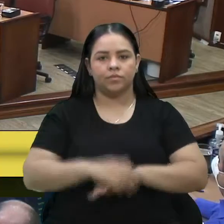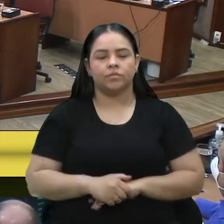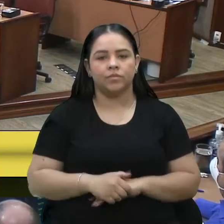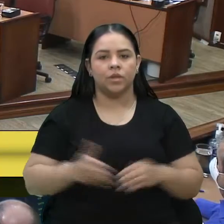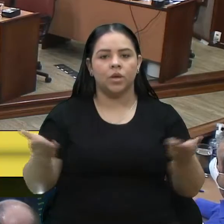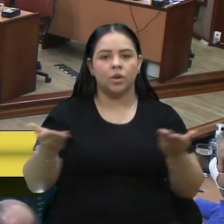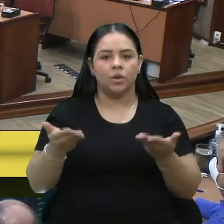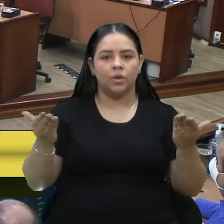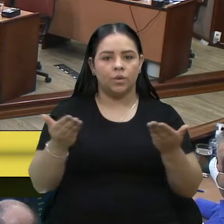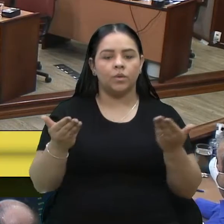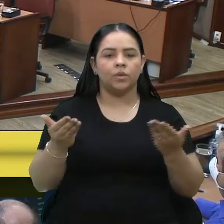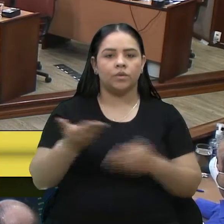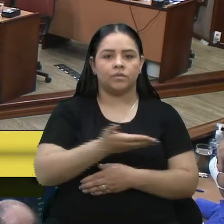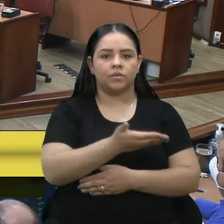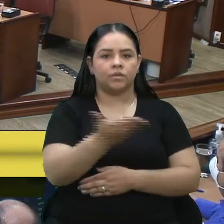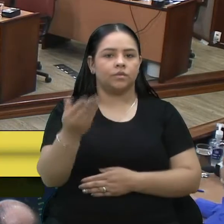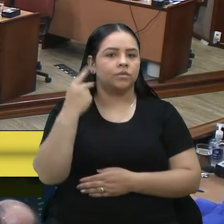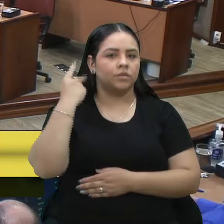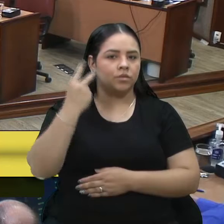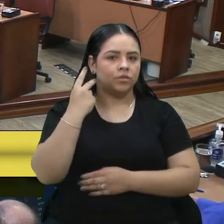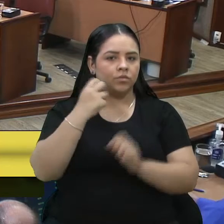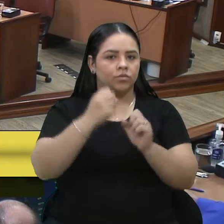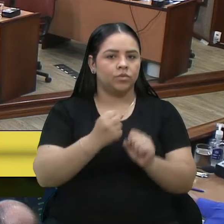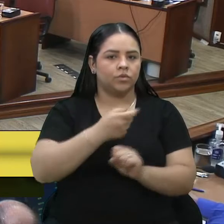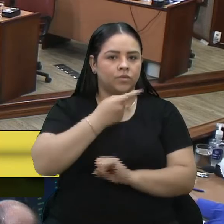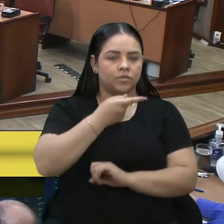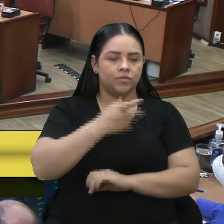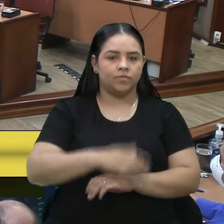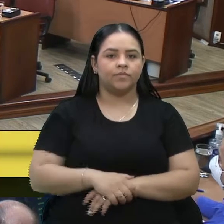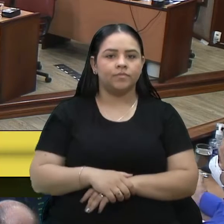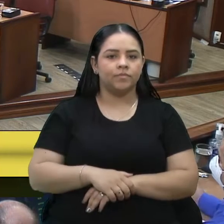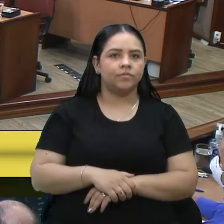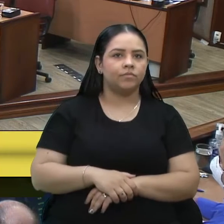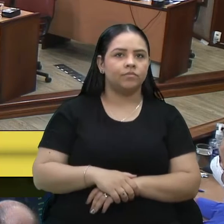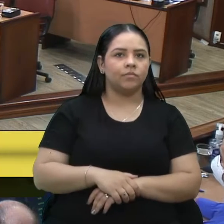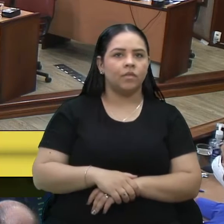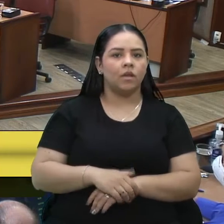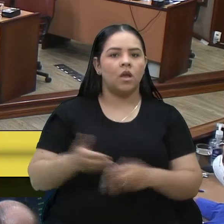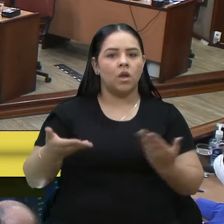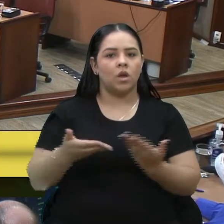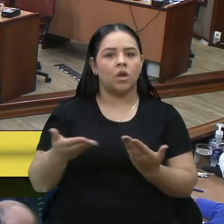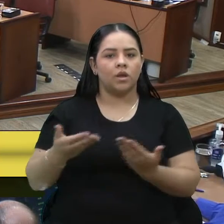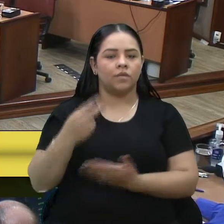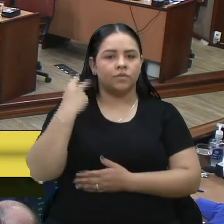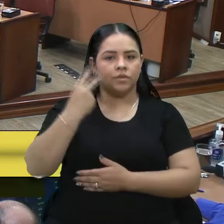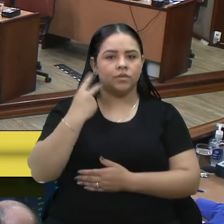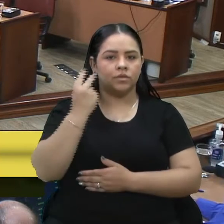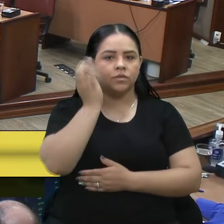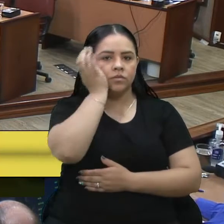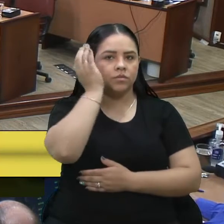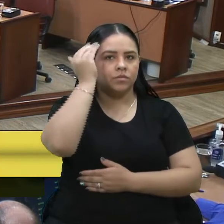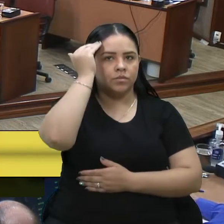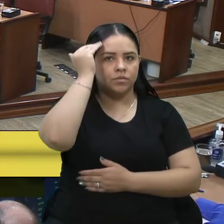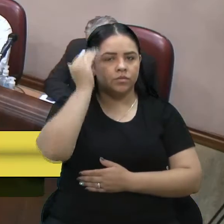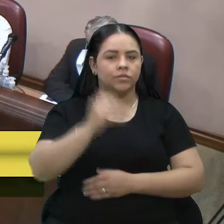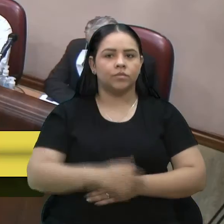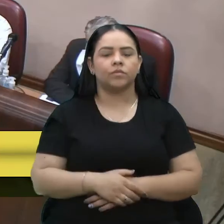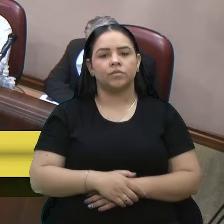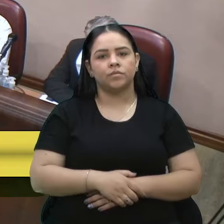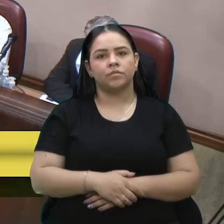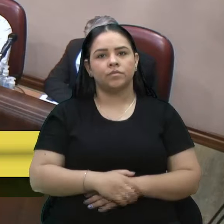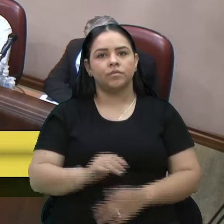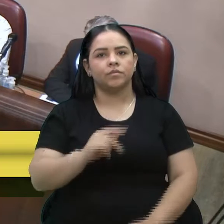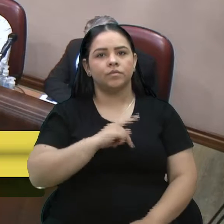palavra está à disposição dos senhores vereadores. Peça a palavra. Com a palavra, vereador Felipe. Senhor presidente,